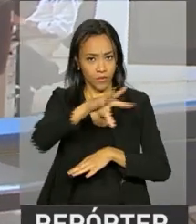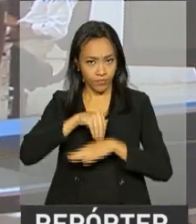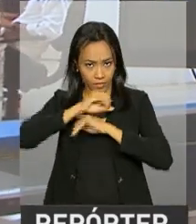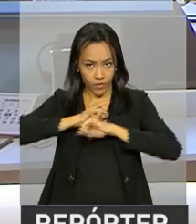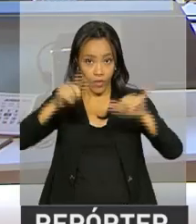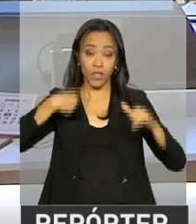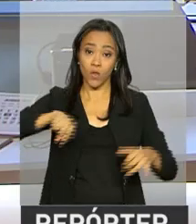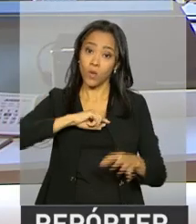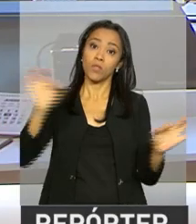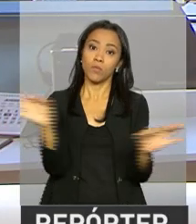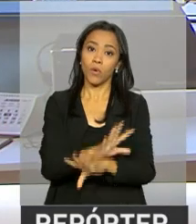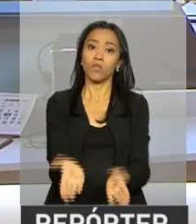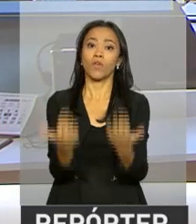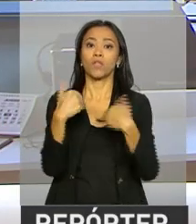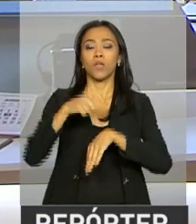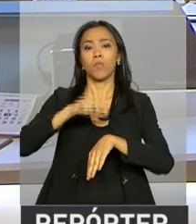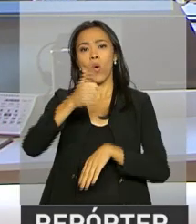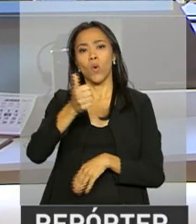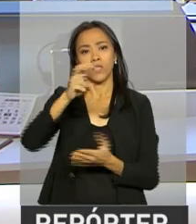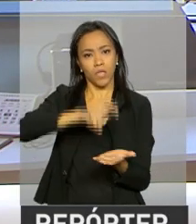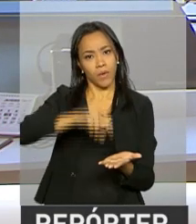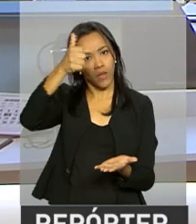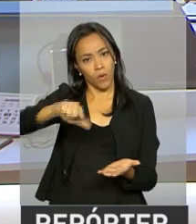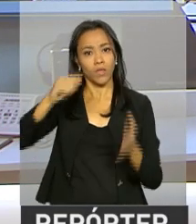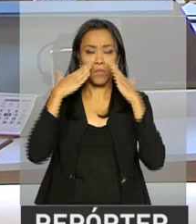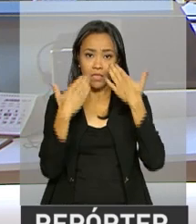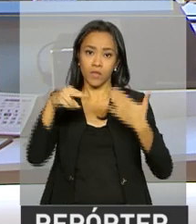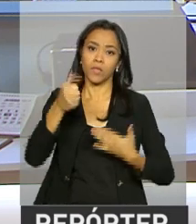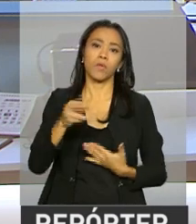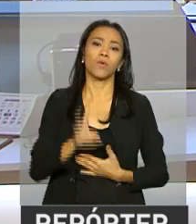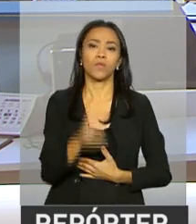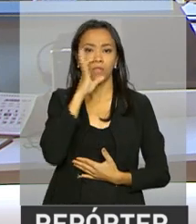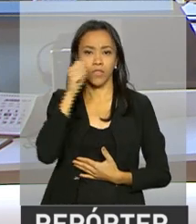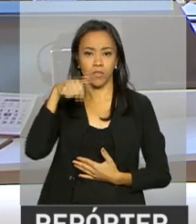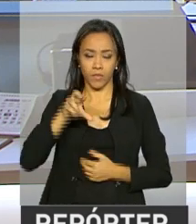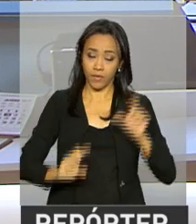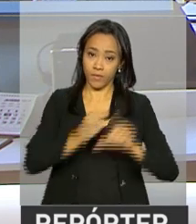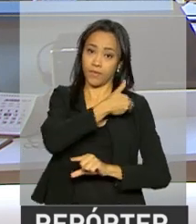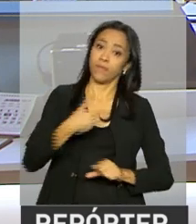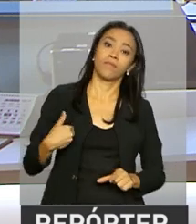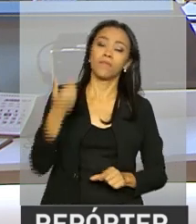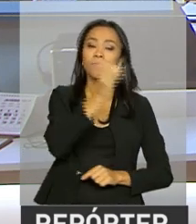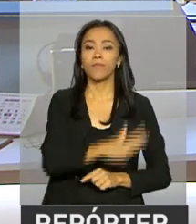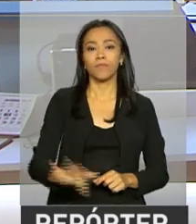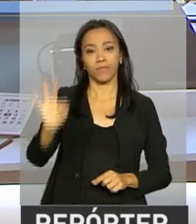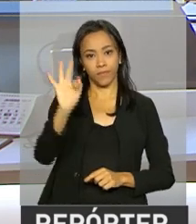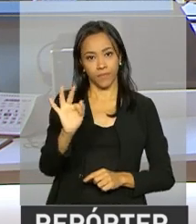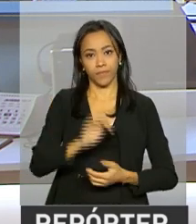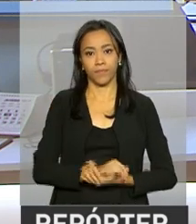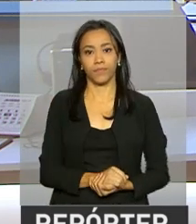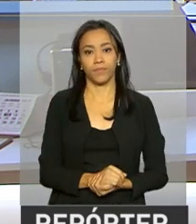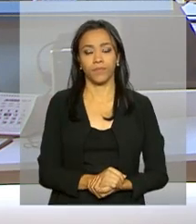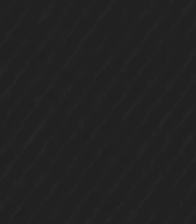ficamos por aqui. Voltamos às 11 da manhã na próxima edição do Repórter NBR. Continue com a gente aqui na TV NBR, a TV do governo